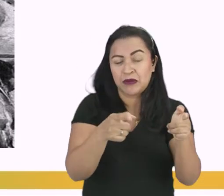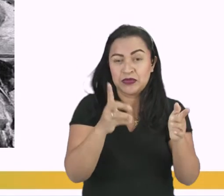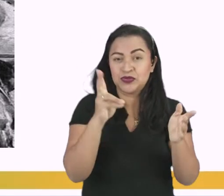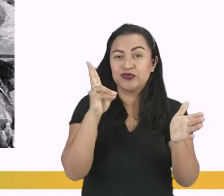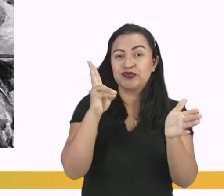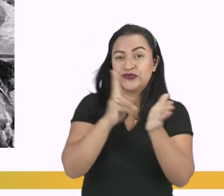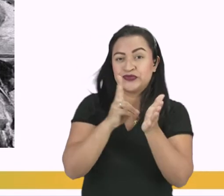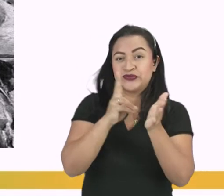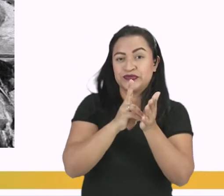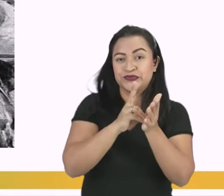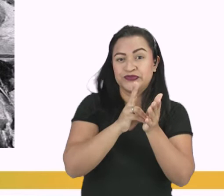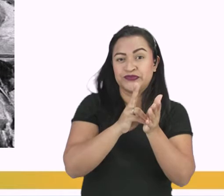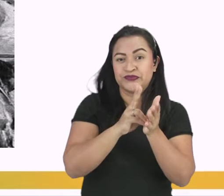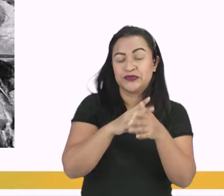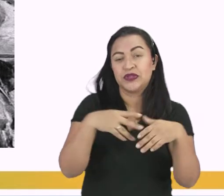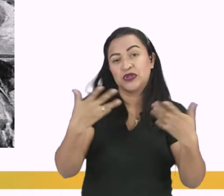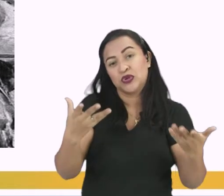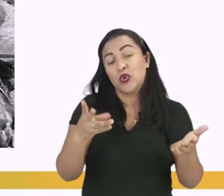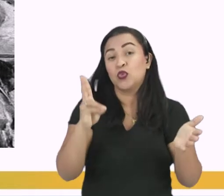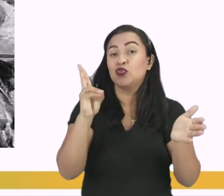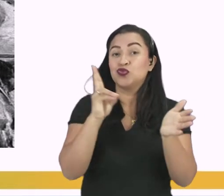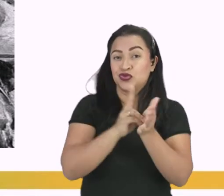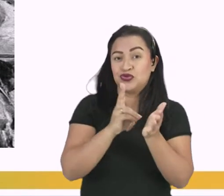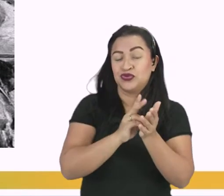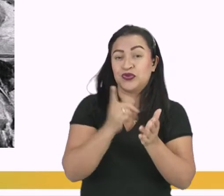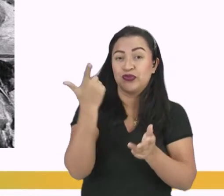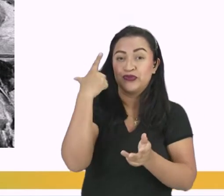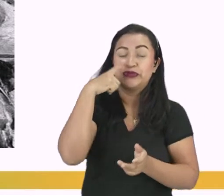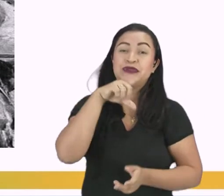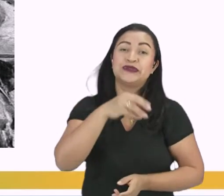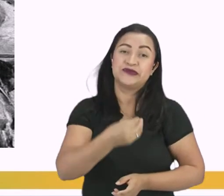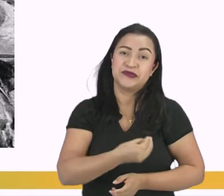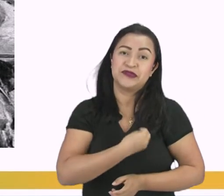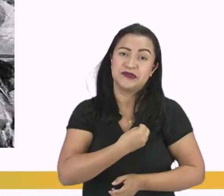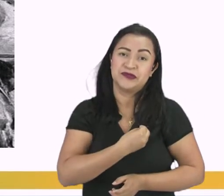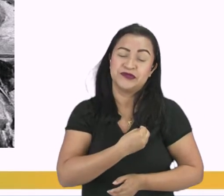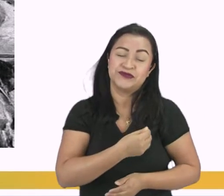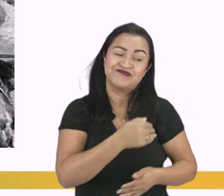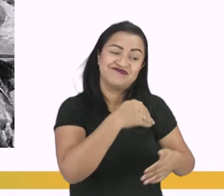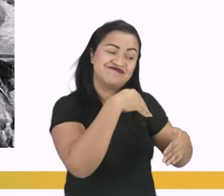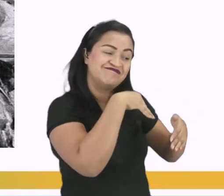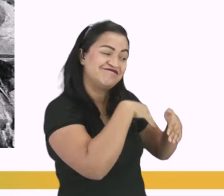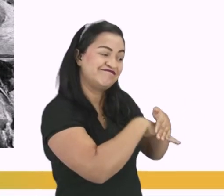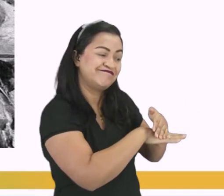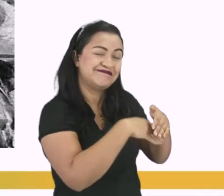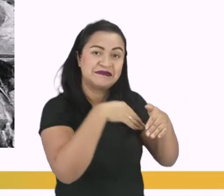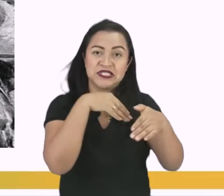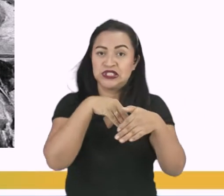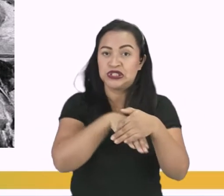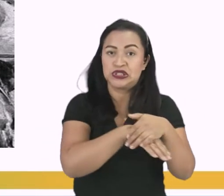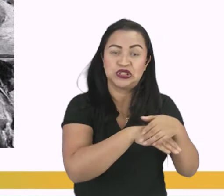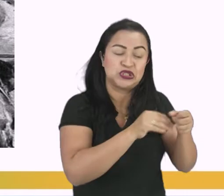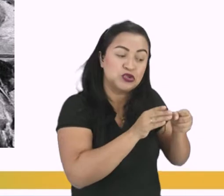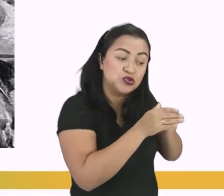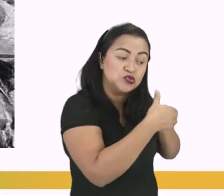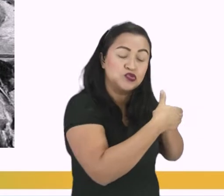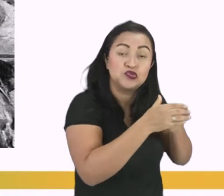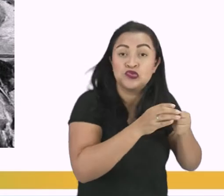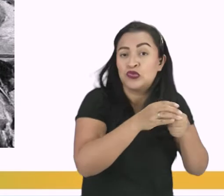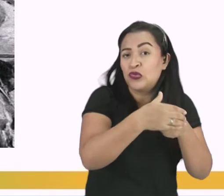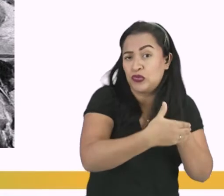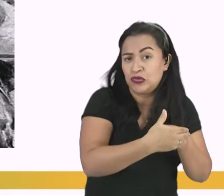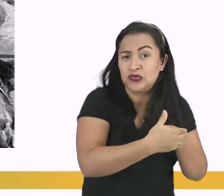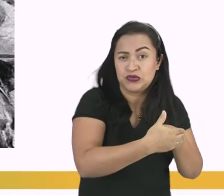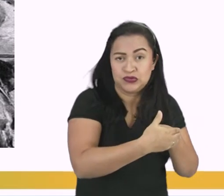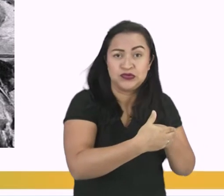oeste. Os que sobreviveram ao massacre ficaram confinados às reservas em áreas áridas, não